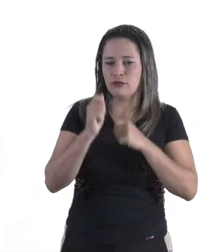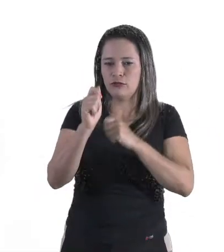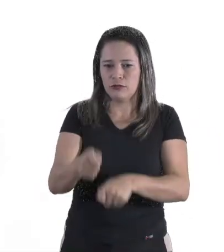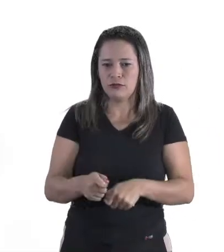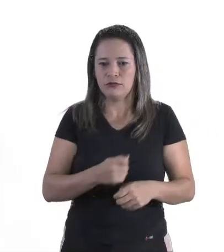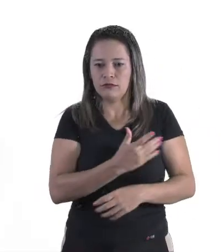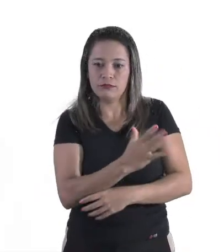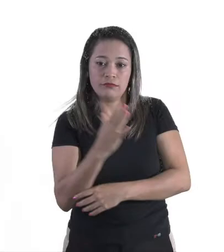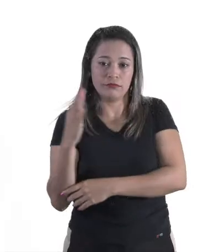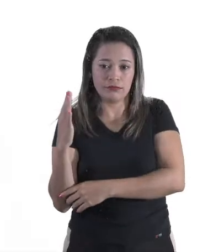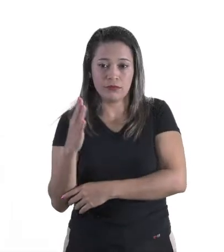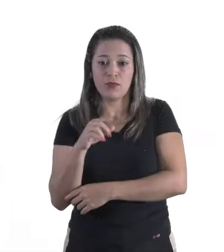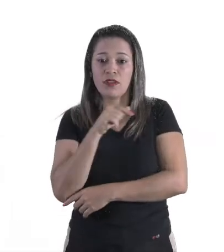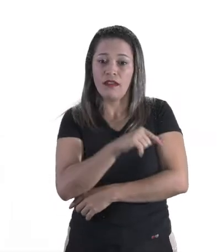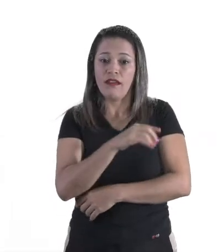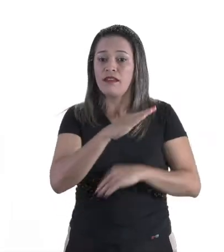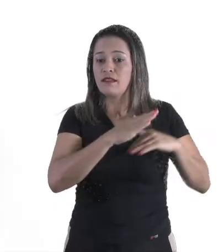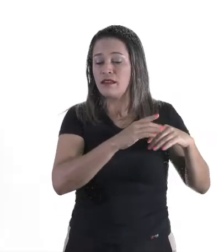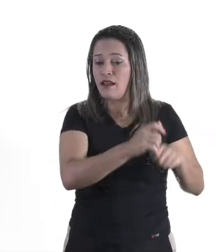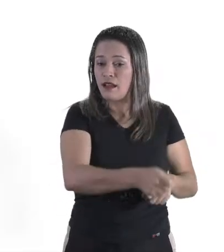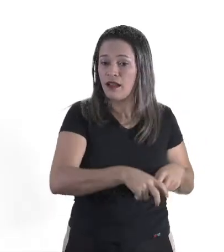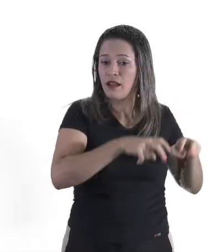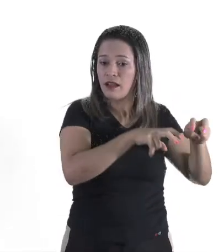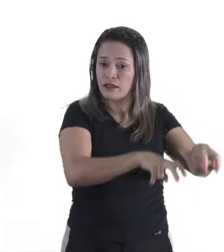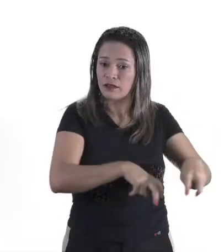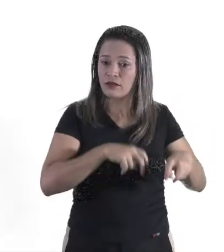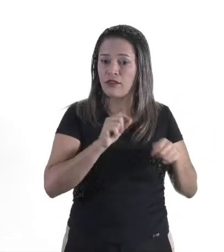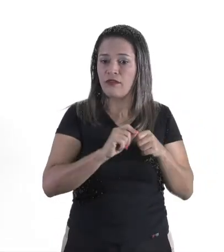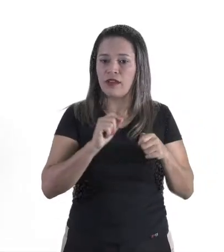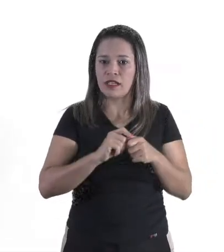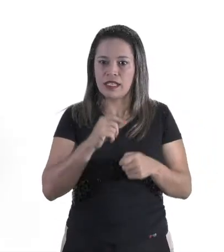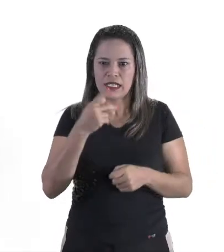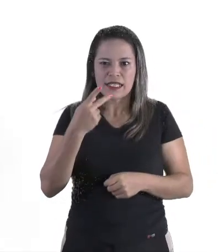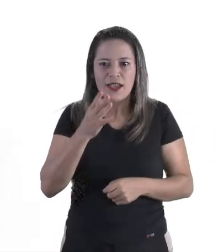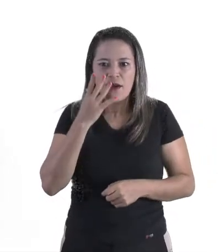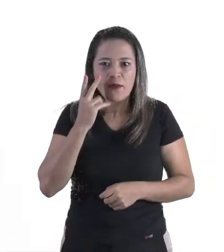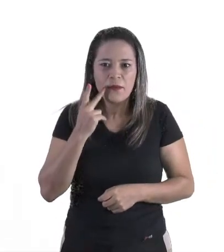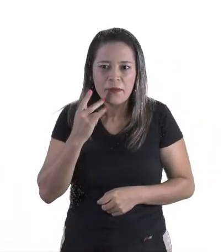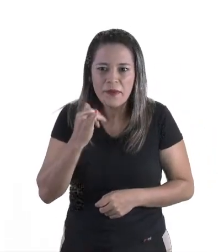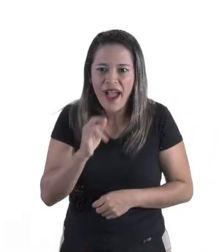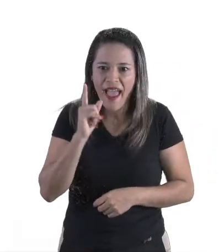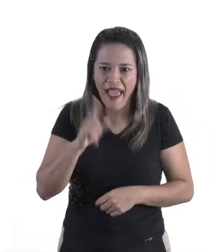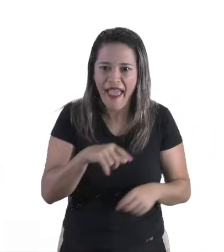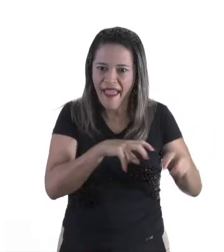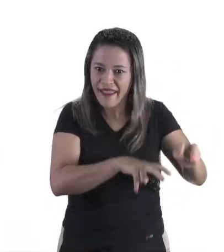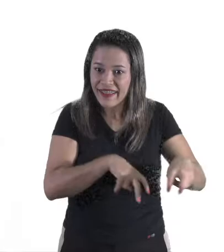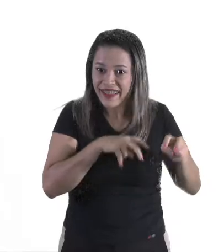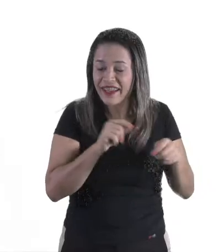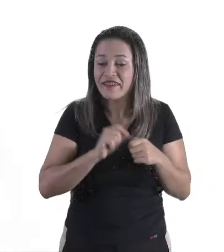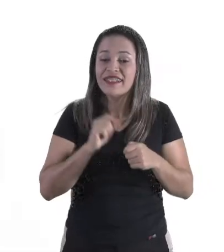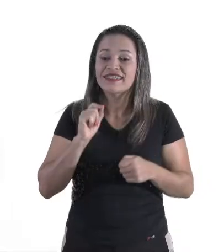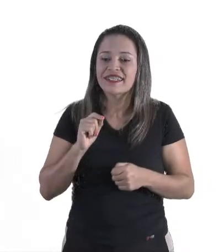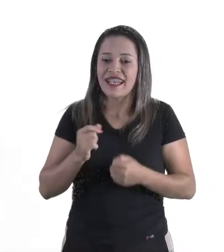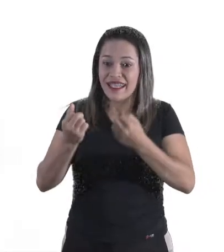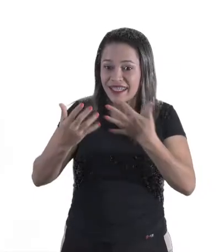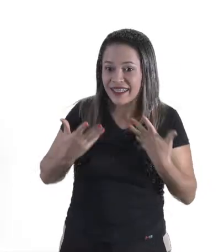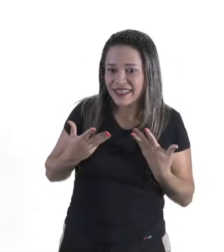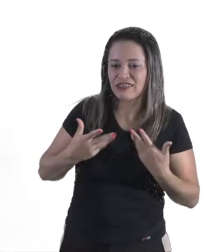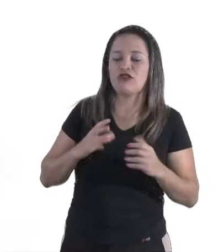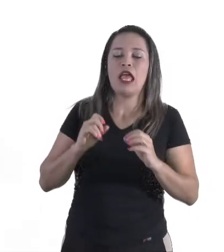O que o agricultor faz? O seu pai é agricultor, o que ele faz? Conta para mim. Ele